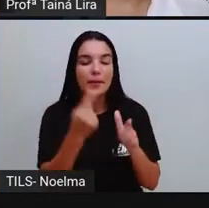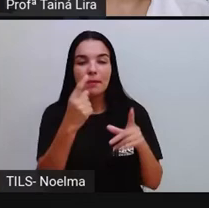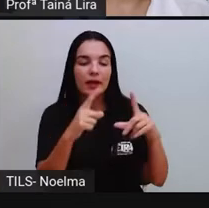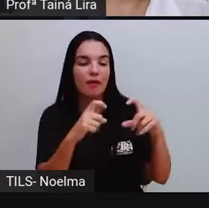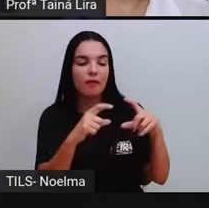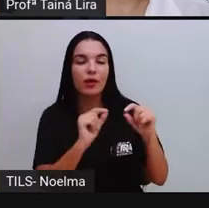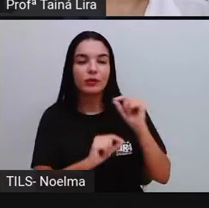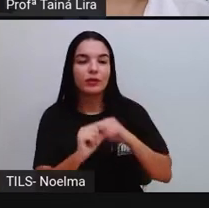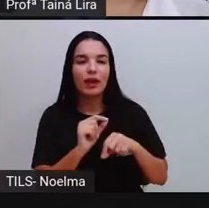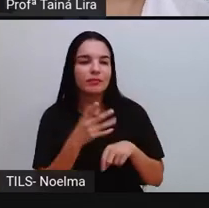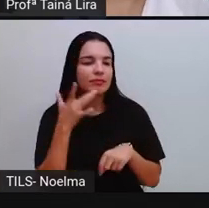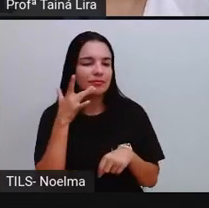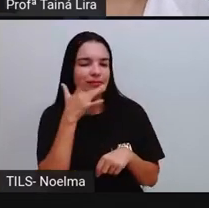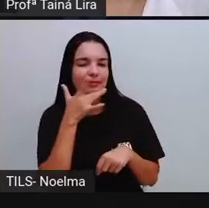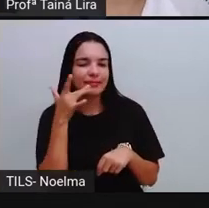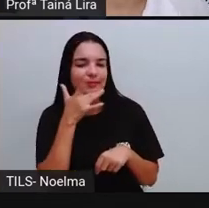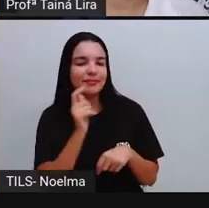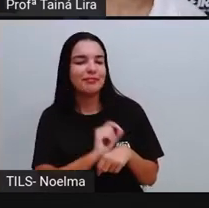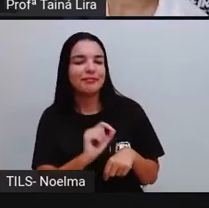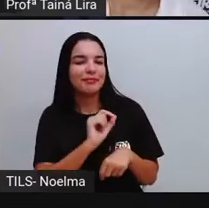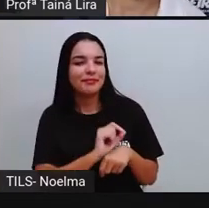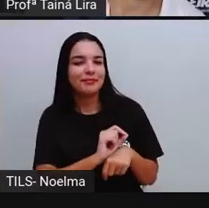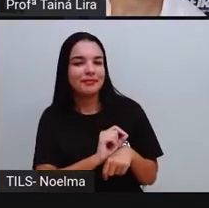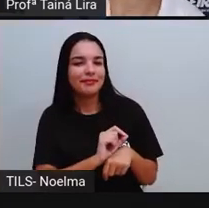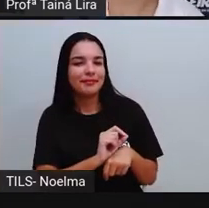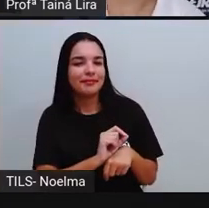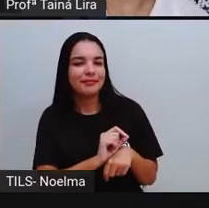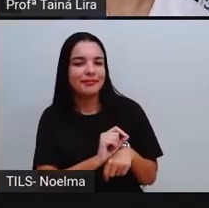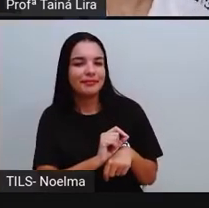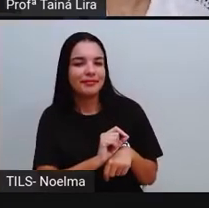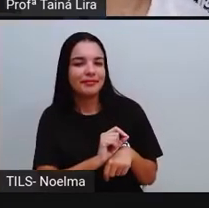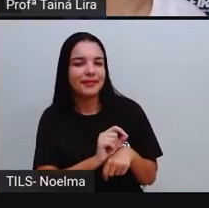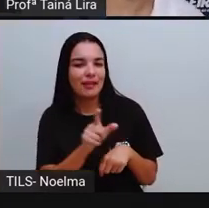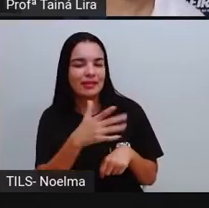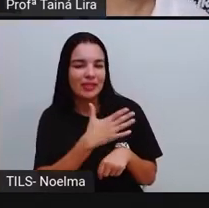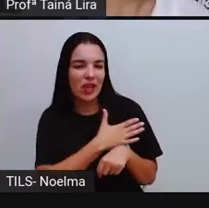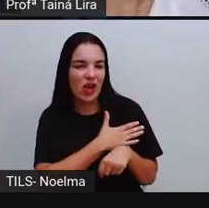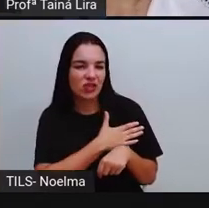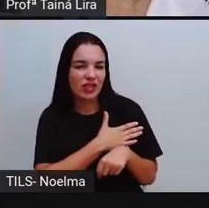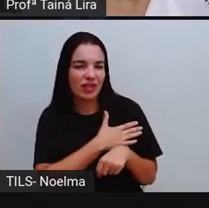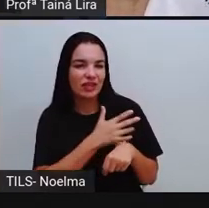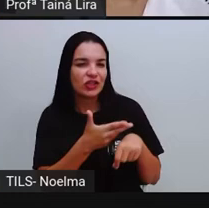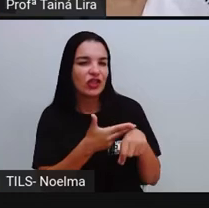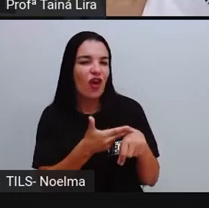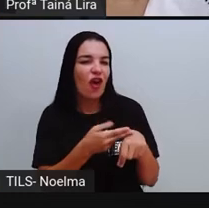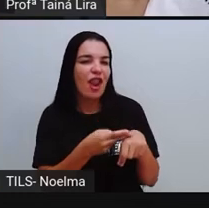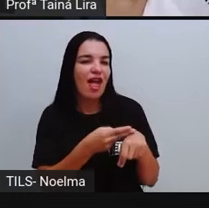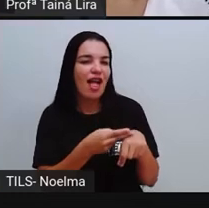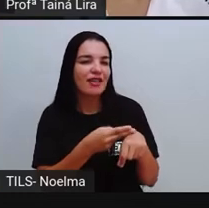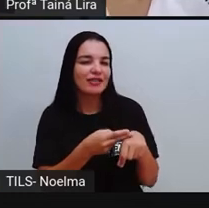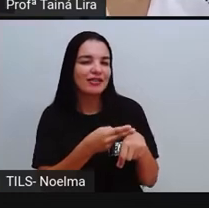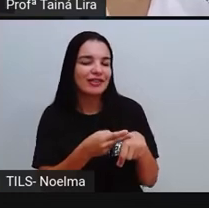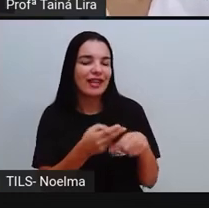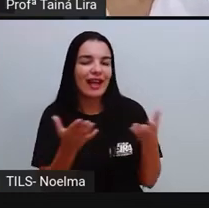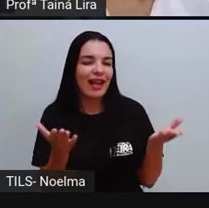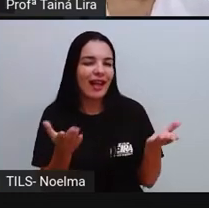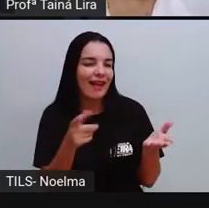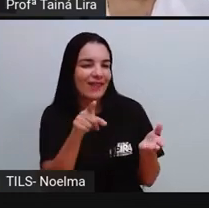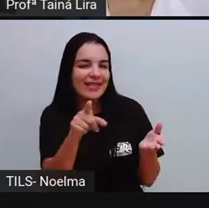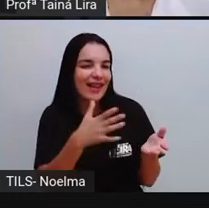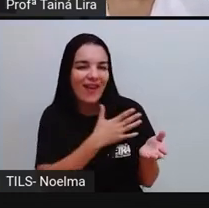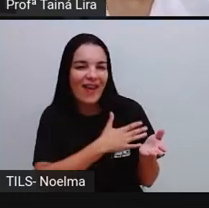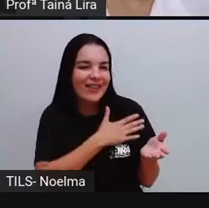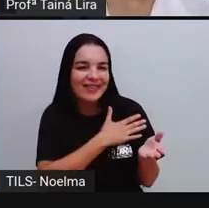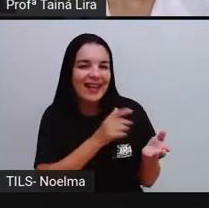Dessa gostosura aqui, Nessa imagem, Quem gosta? É o chocolate, Né? Quem aí gosta de